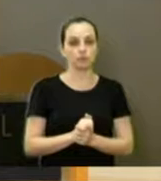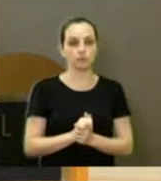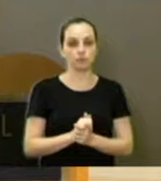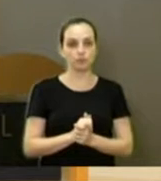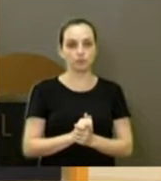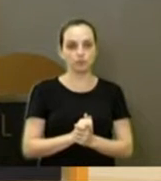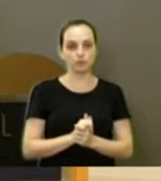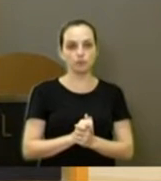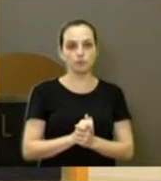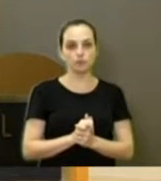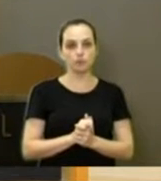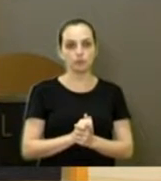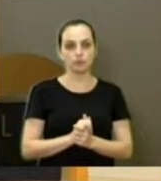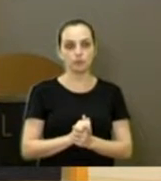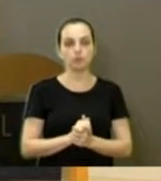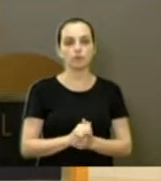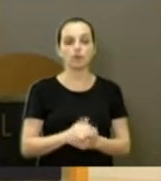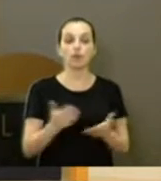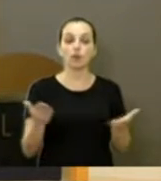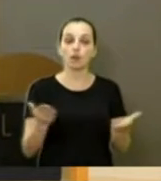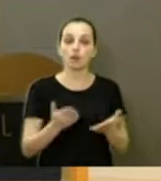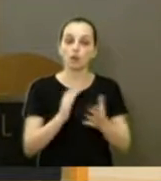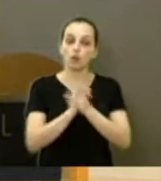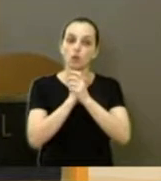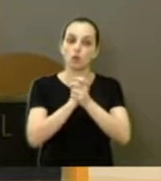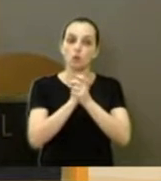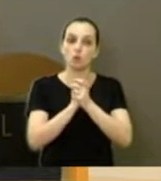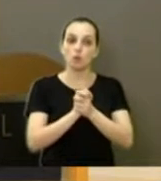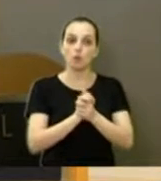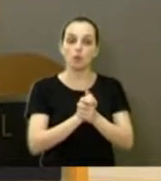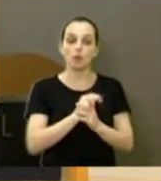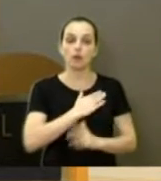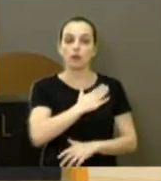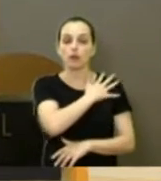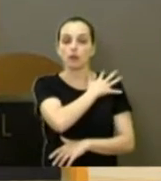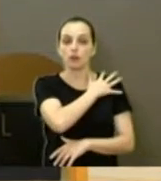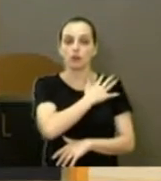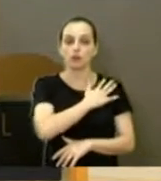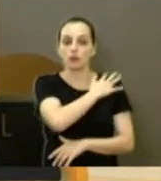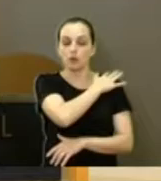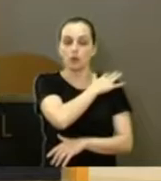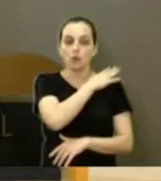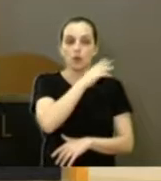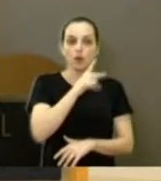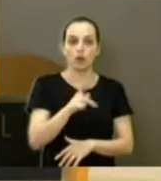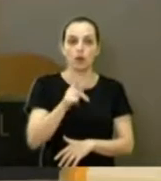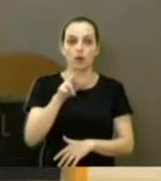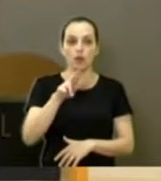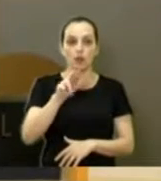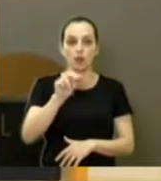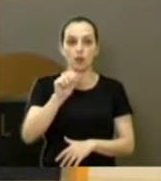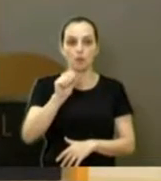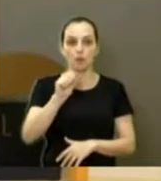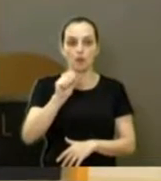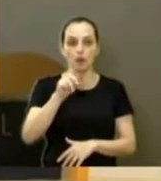Eu quero cumprimentar o coronel Prado, o coronel Robson, que assumiu,